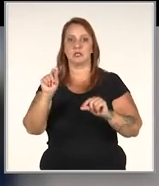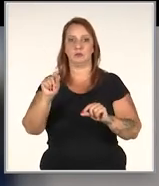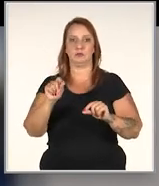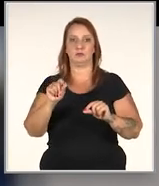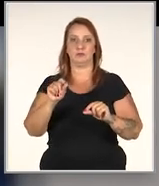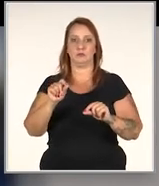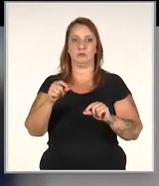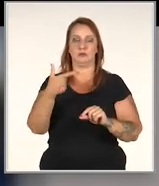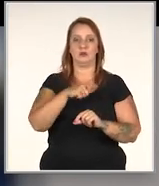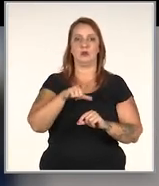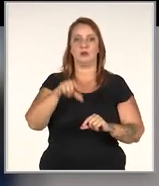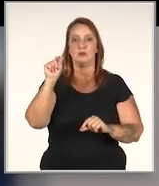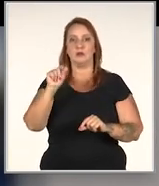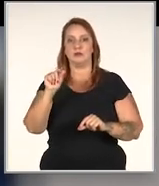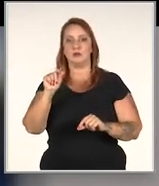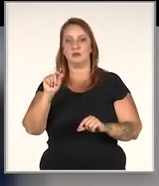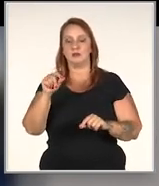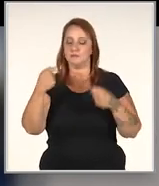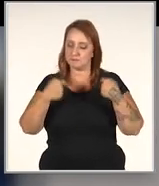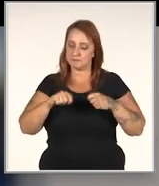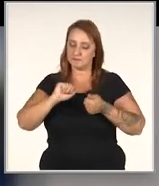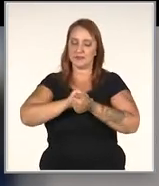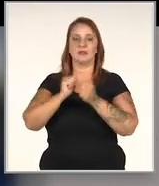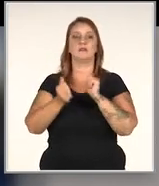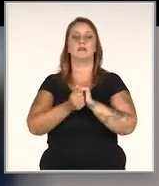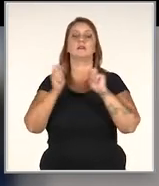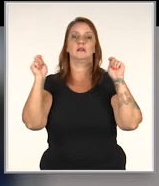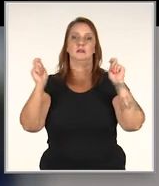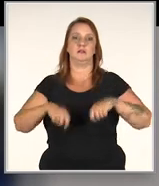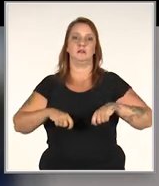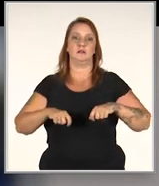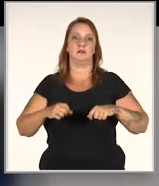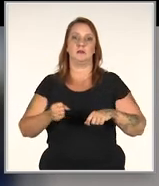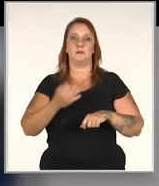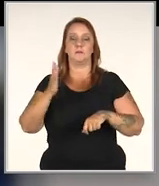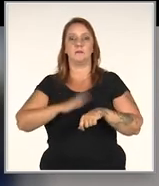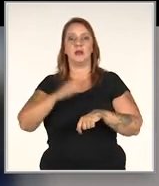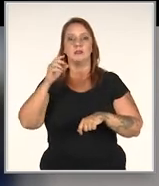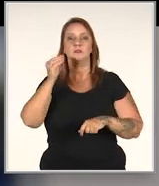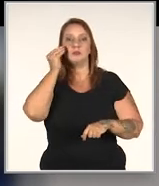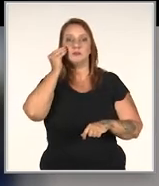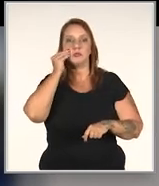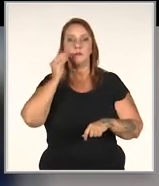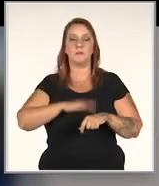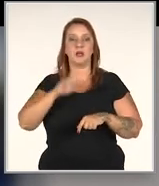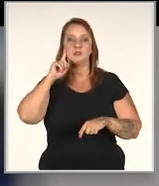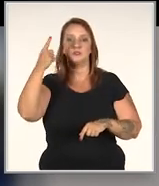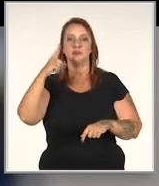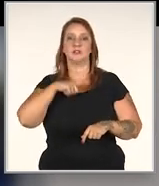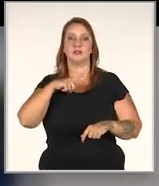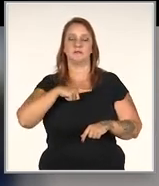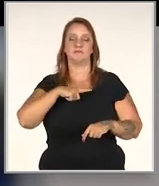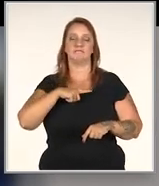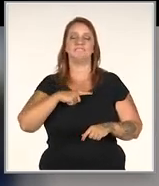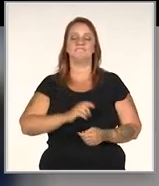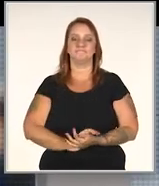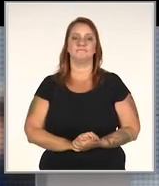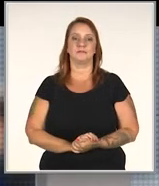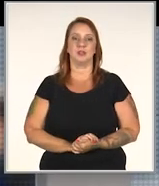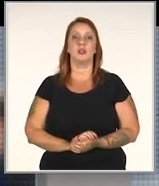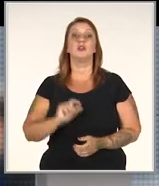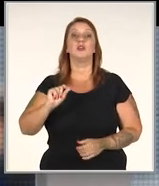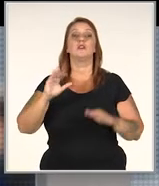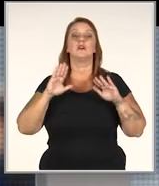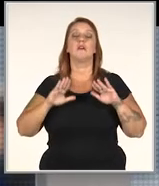opções, ou as opções que você julga que sejam as mais adequadas possíveis, porque quanto mais opção, mais dúvida essa pessoa vai ter, né?